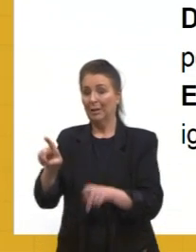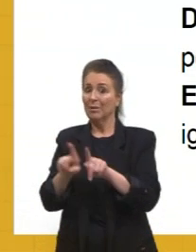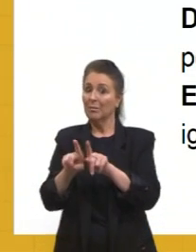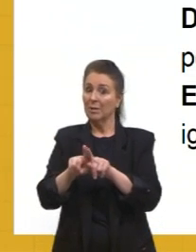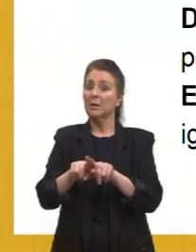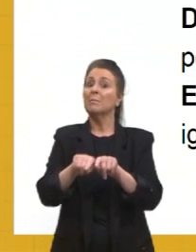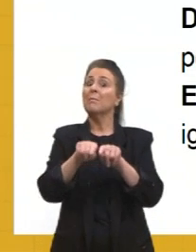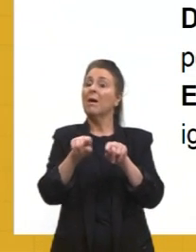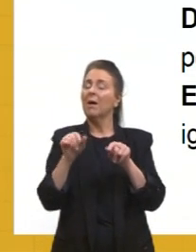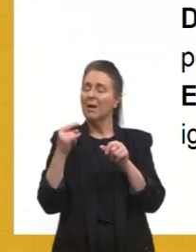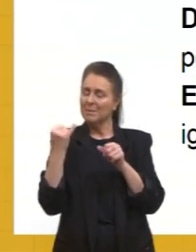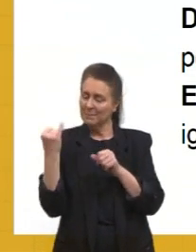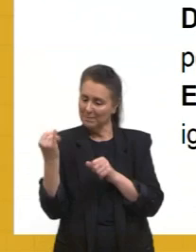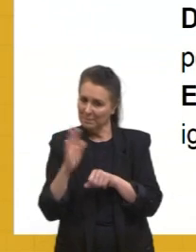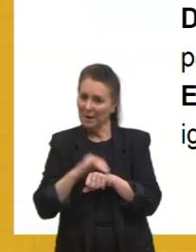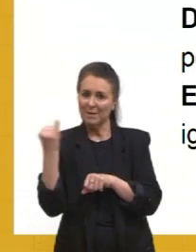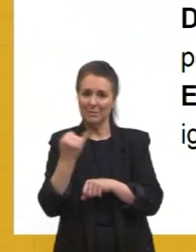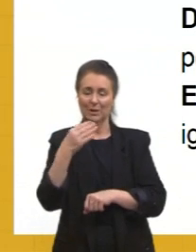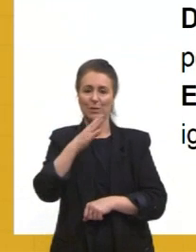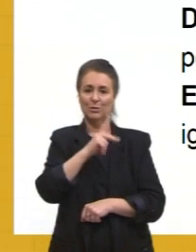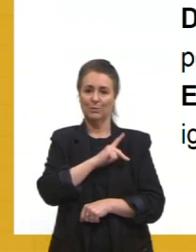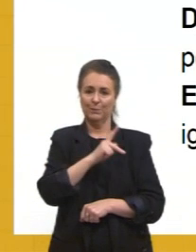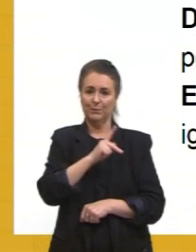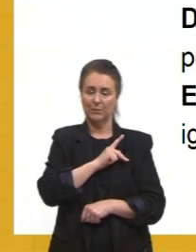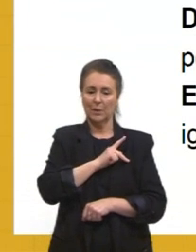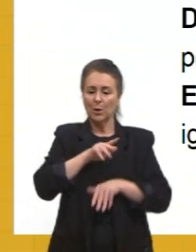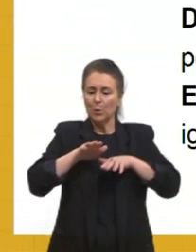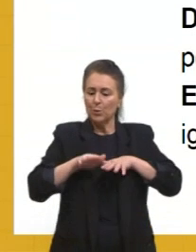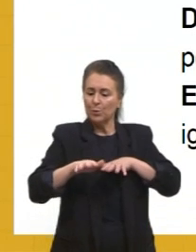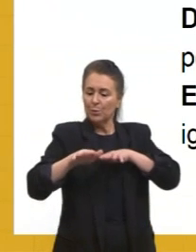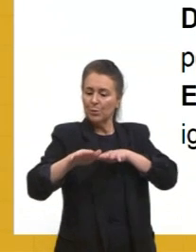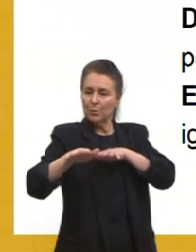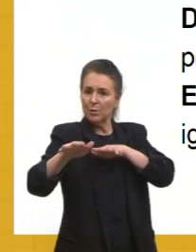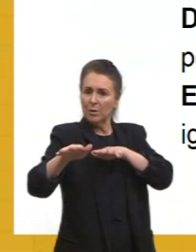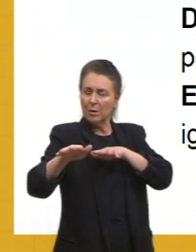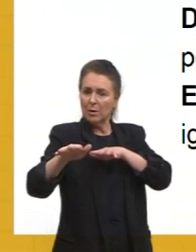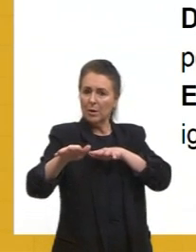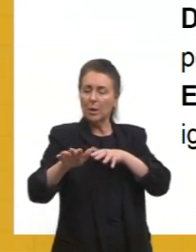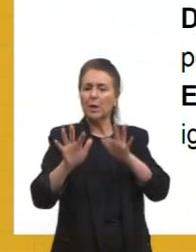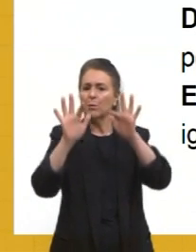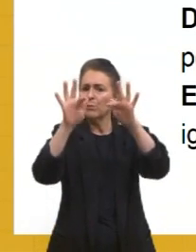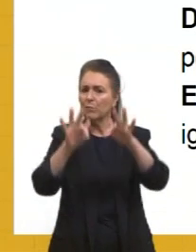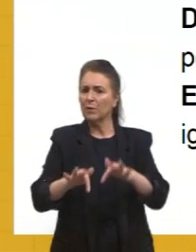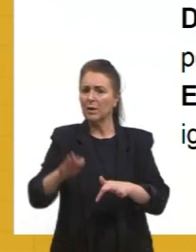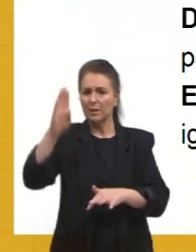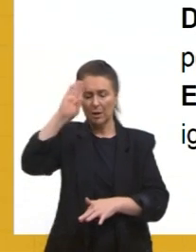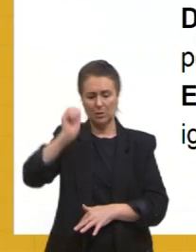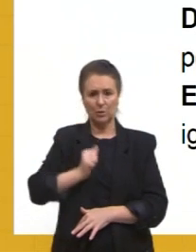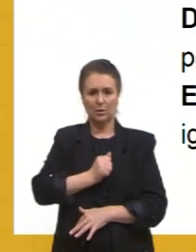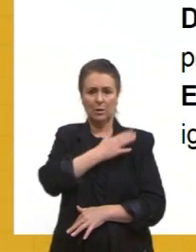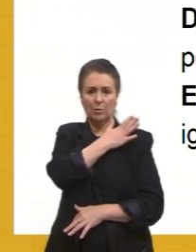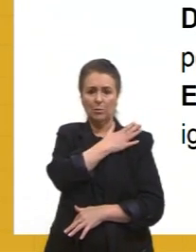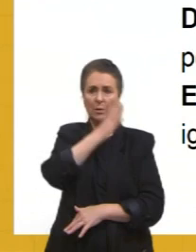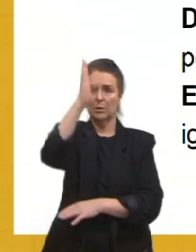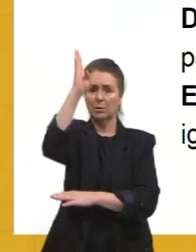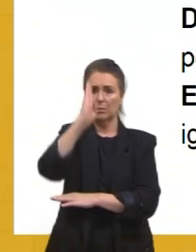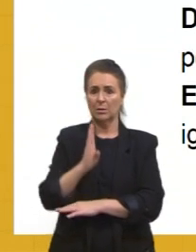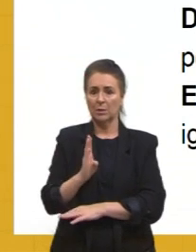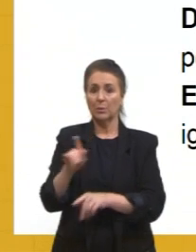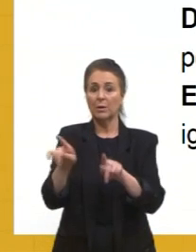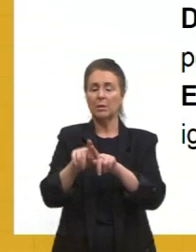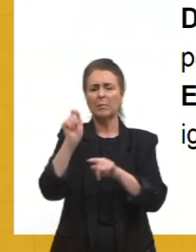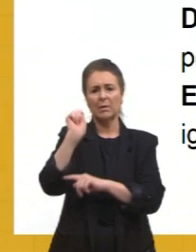a B. As passeatas realizadas em prol do fim da ditadura militar no Brasil e na